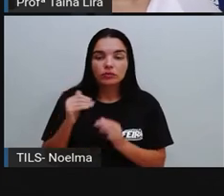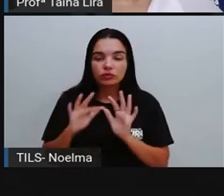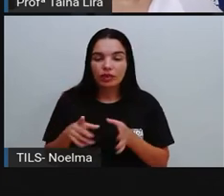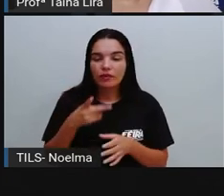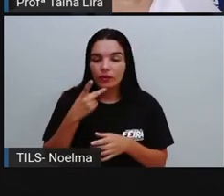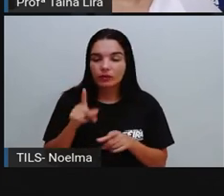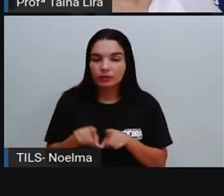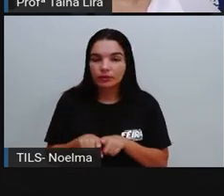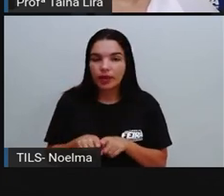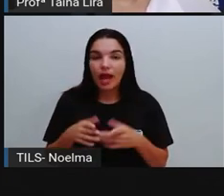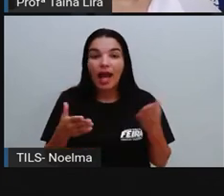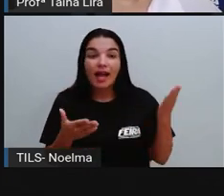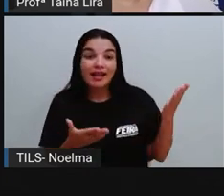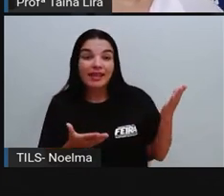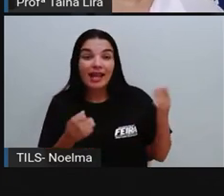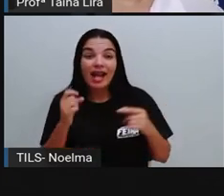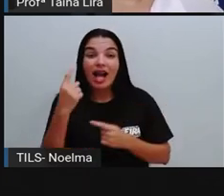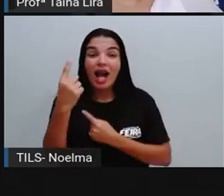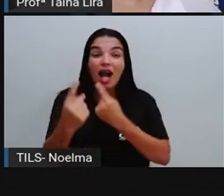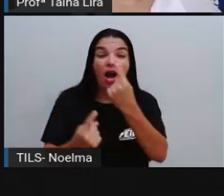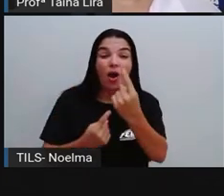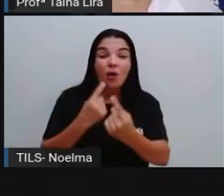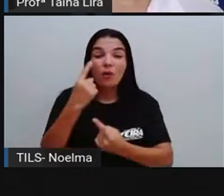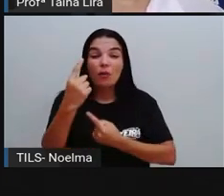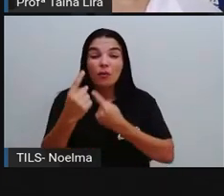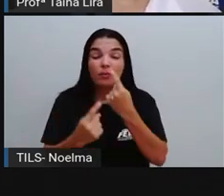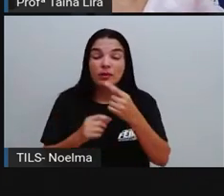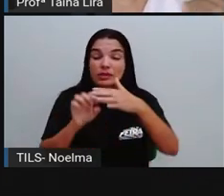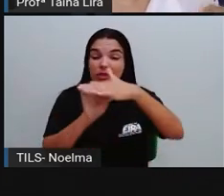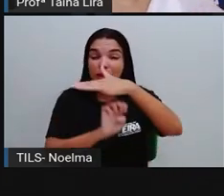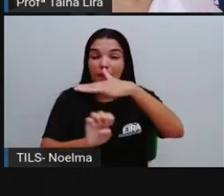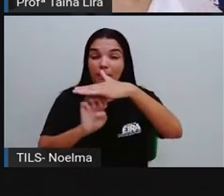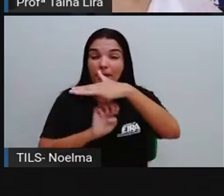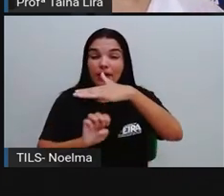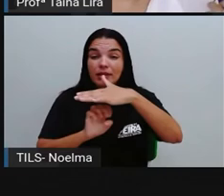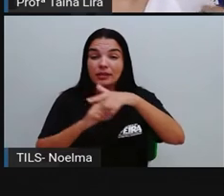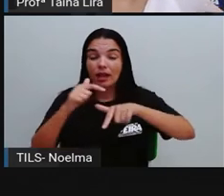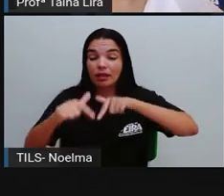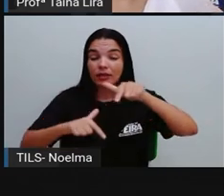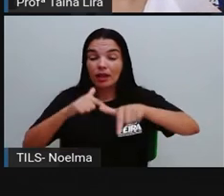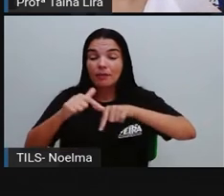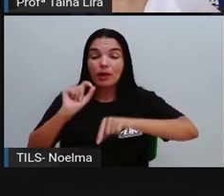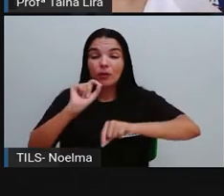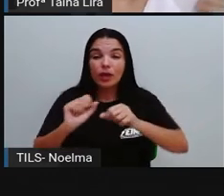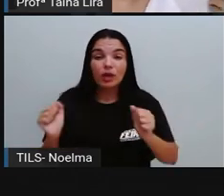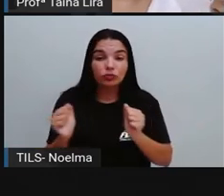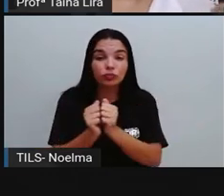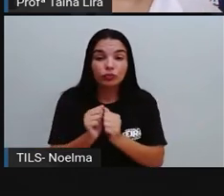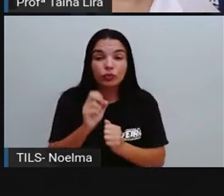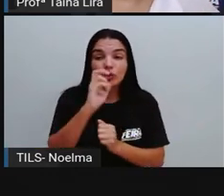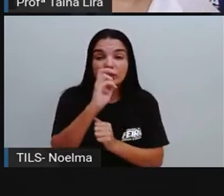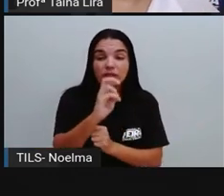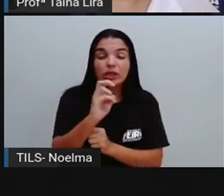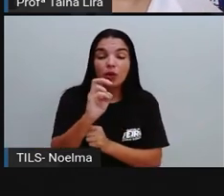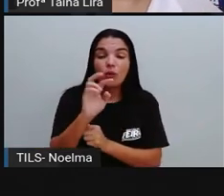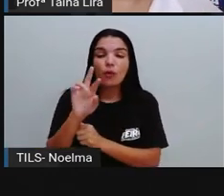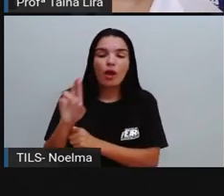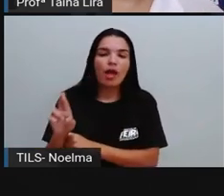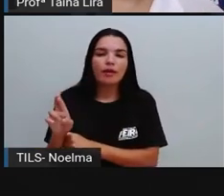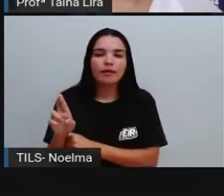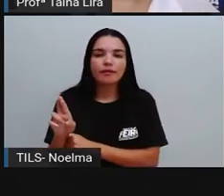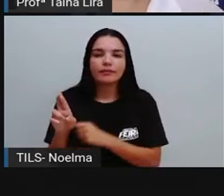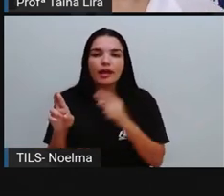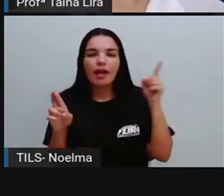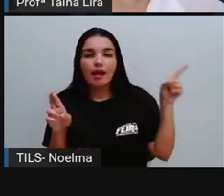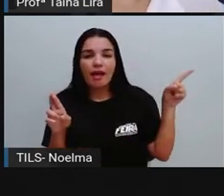E algumas empresas que trabalham aí com 5Rs, né? O Terra Cicli, o Lacre do Bem e o MAVE, que é o Movimento Água